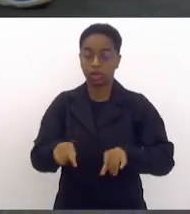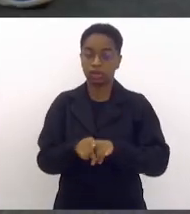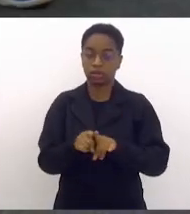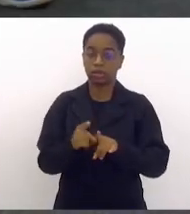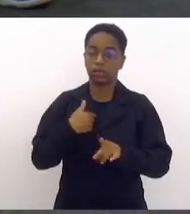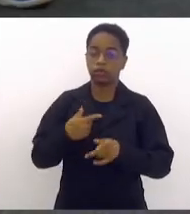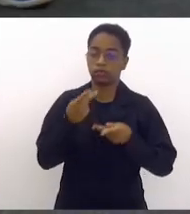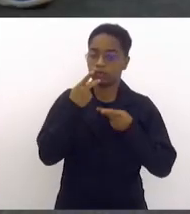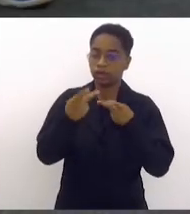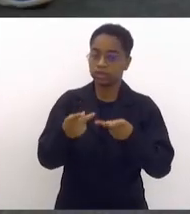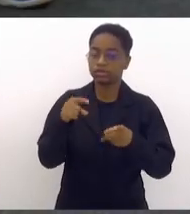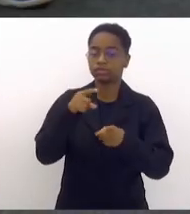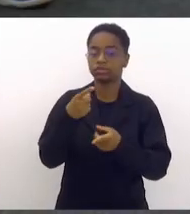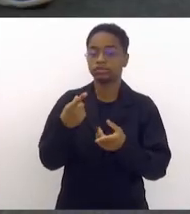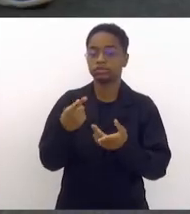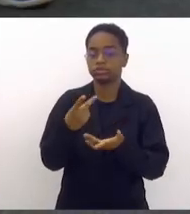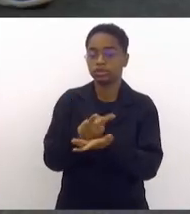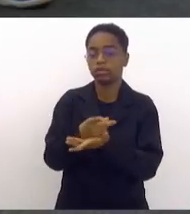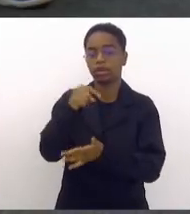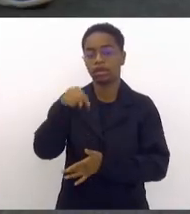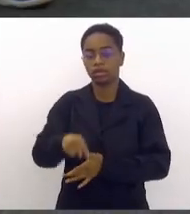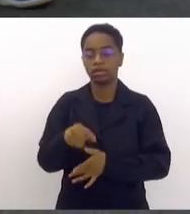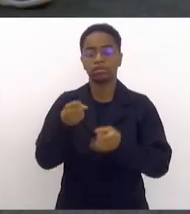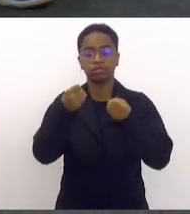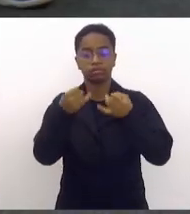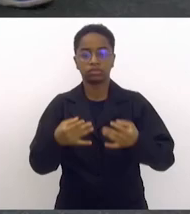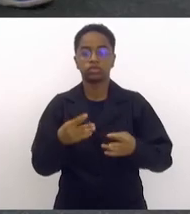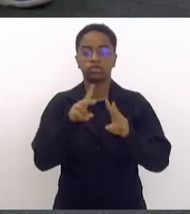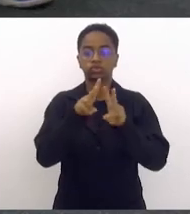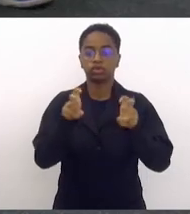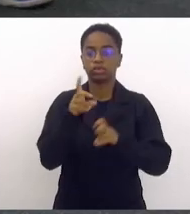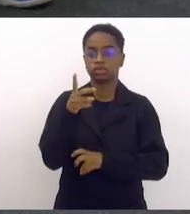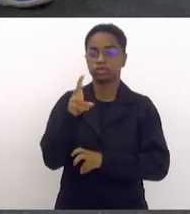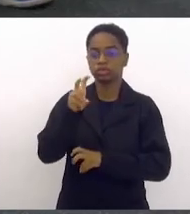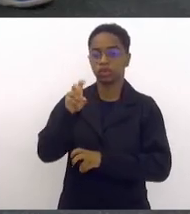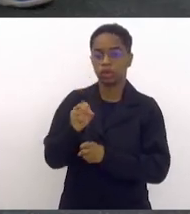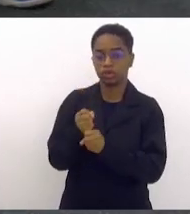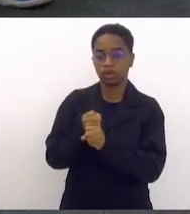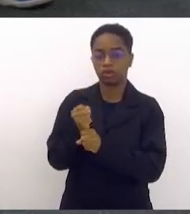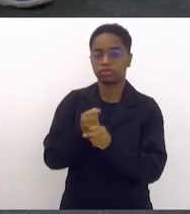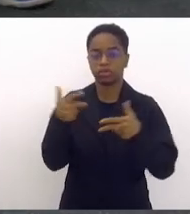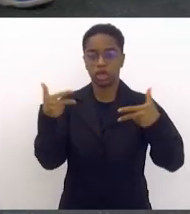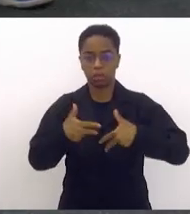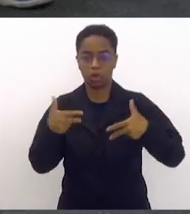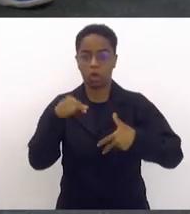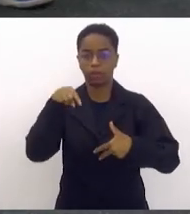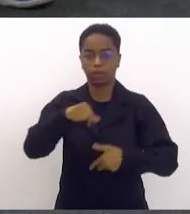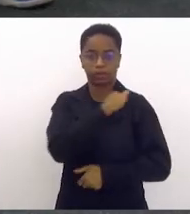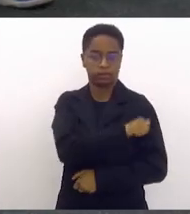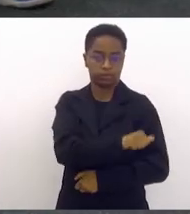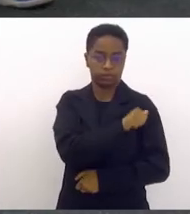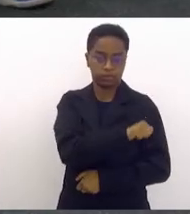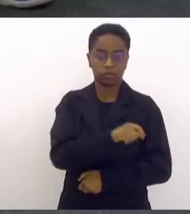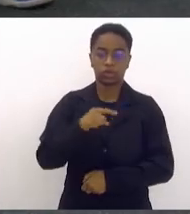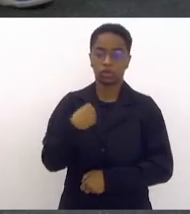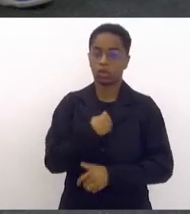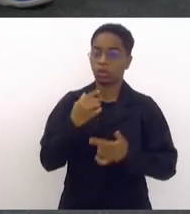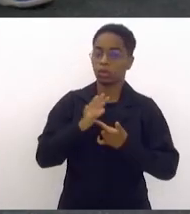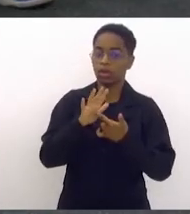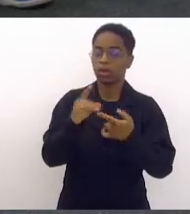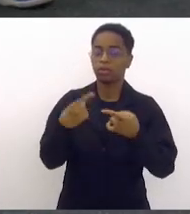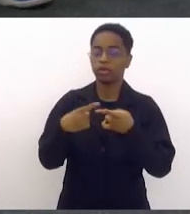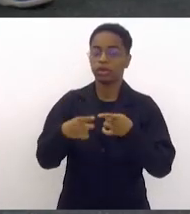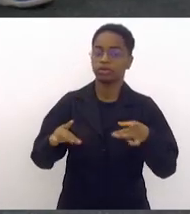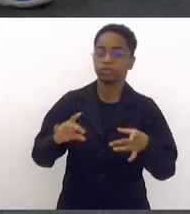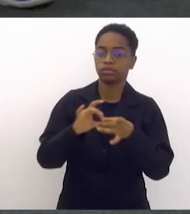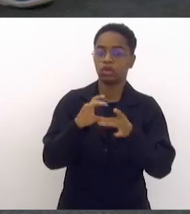e usando o espaço desse parlamento para falar do cinquentenário do hip-hop, a gente tem que retomar o que é a base dessa cultura